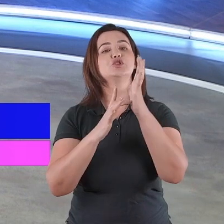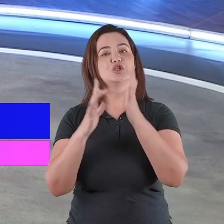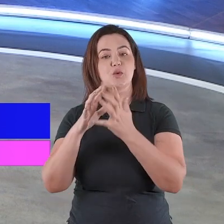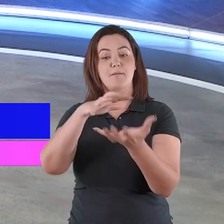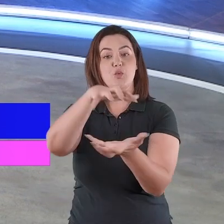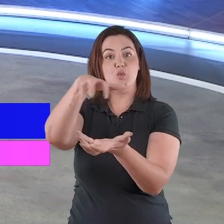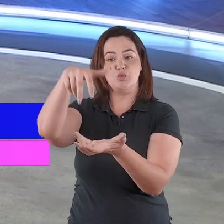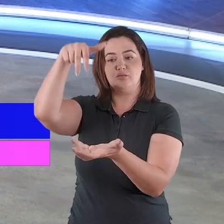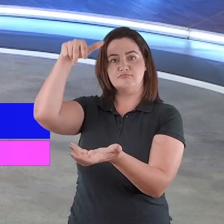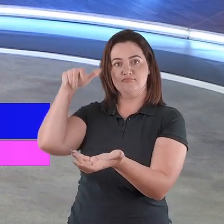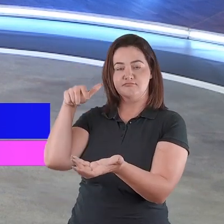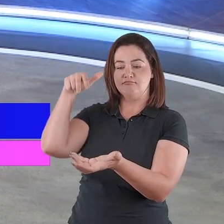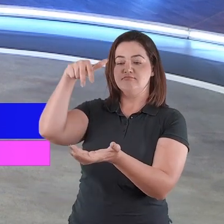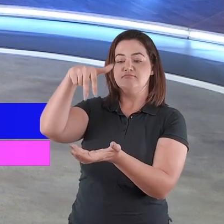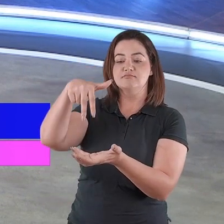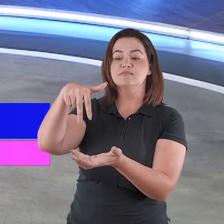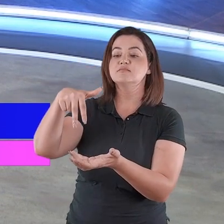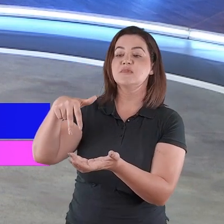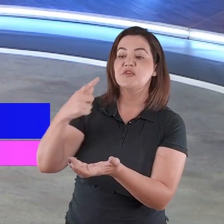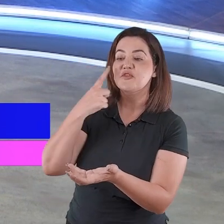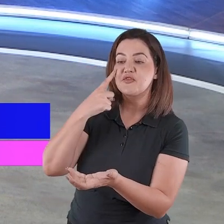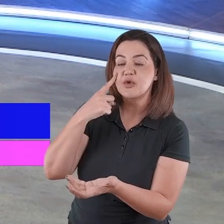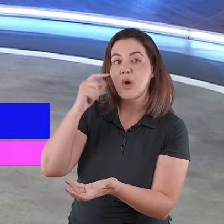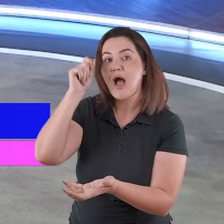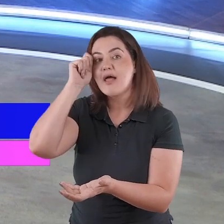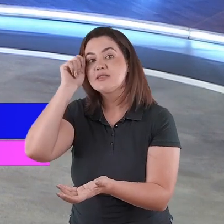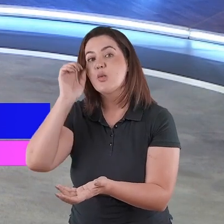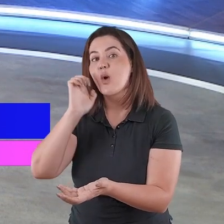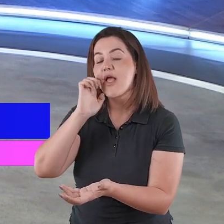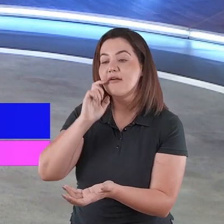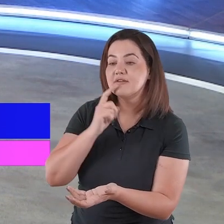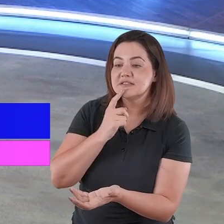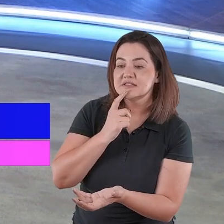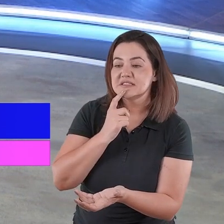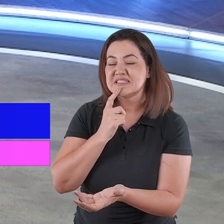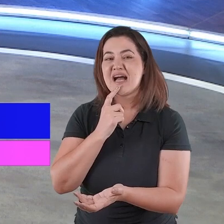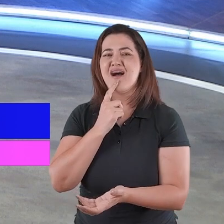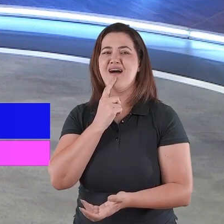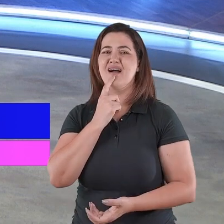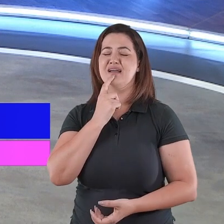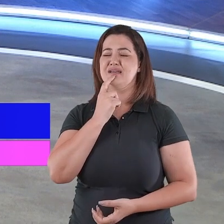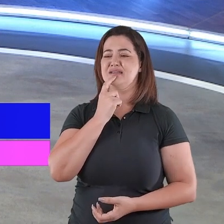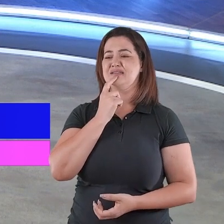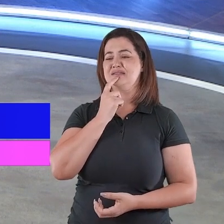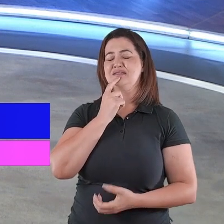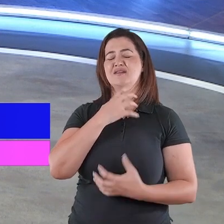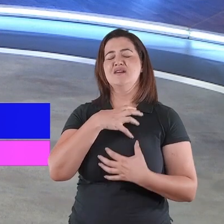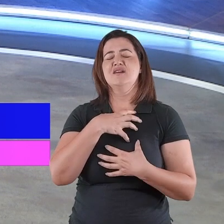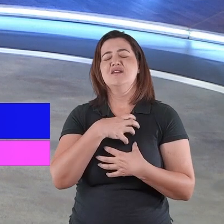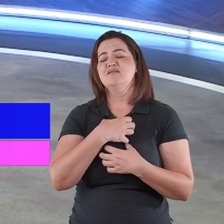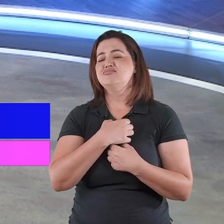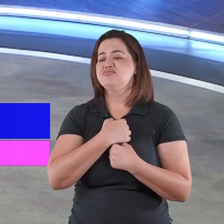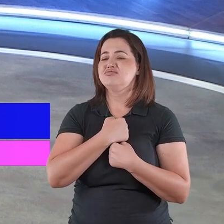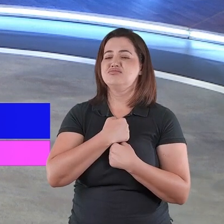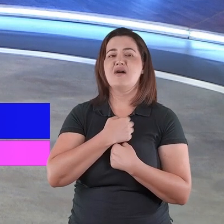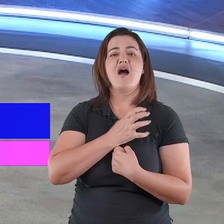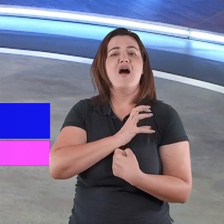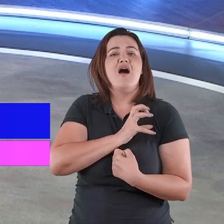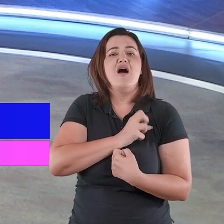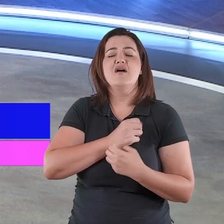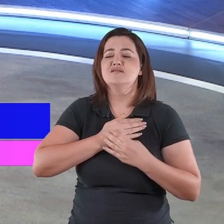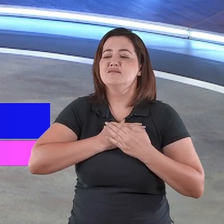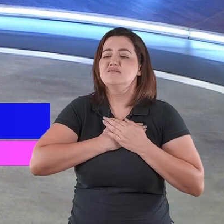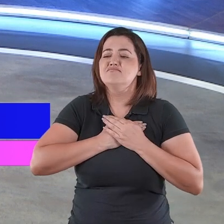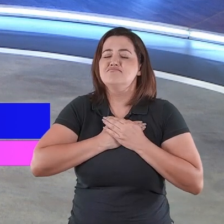ele encarnou-se, e isso é algo para encher o nosso coração de alegria, de